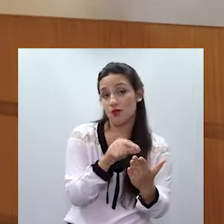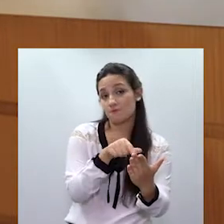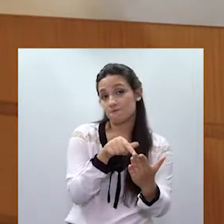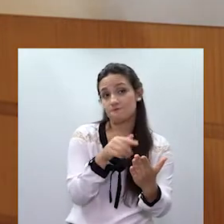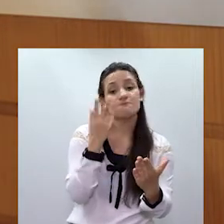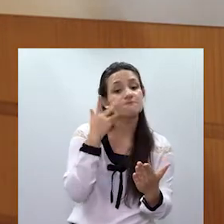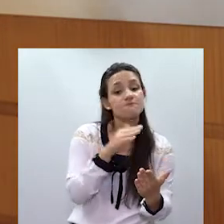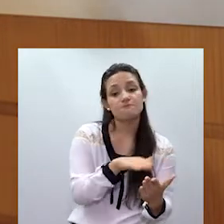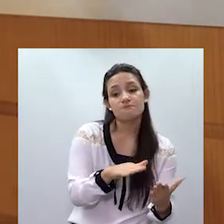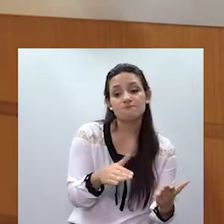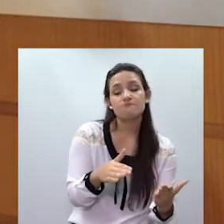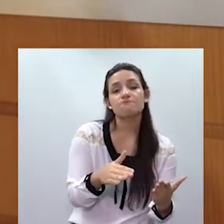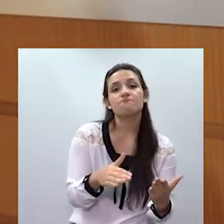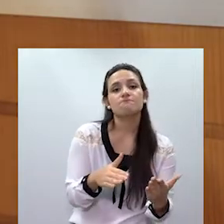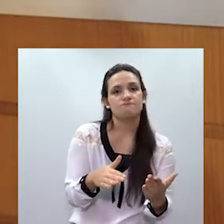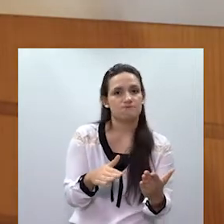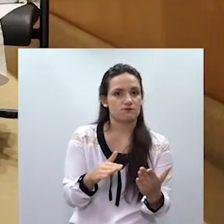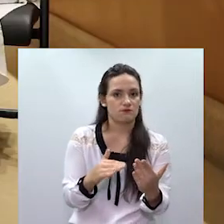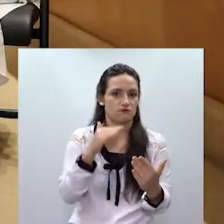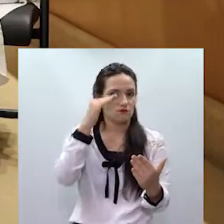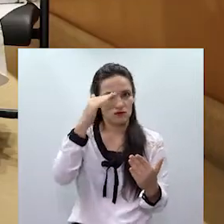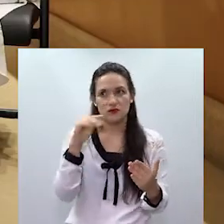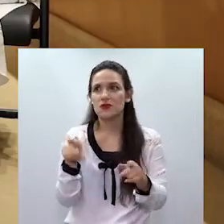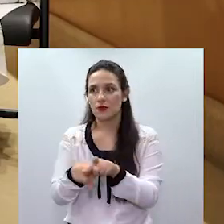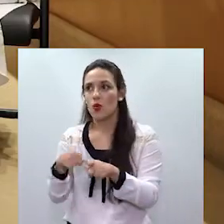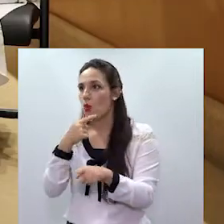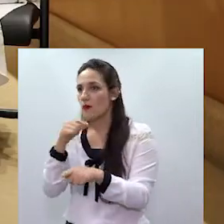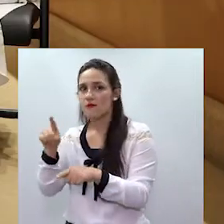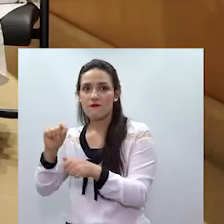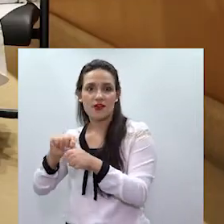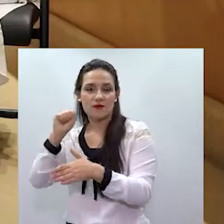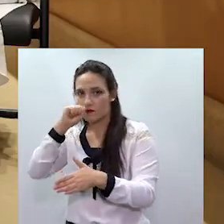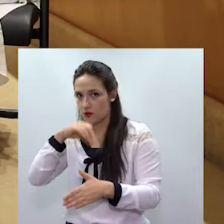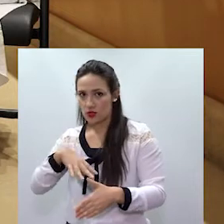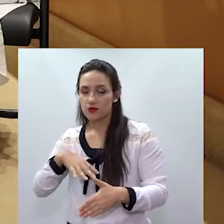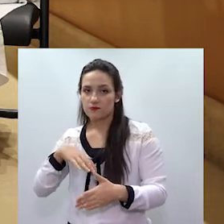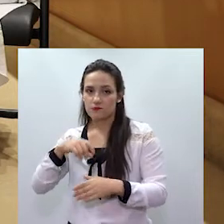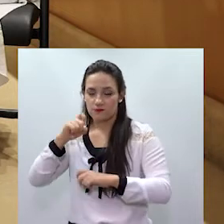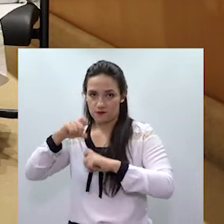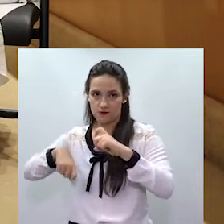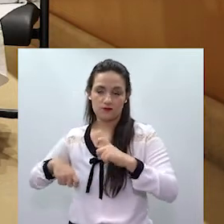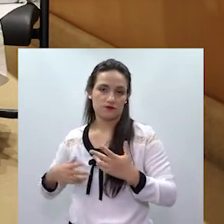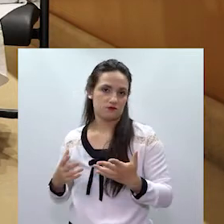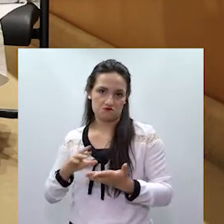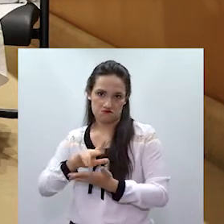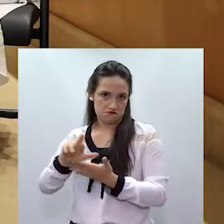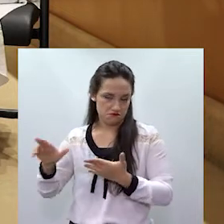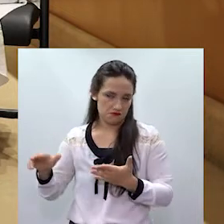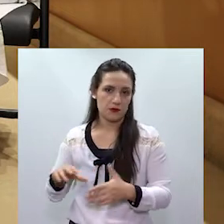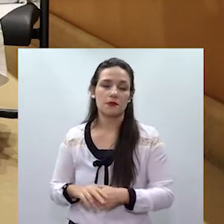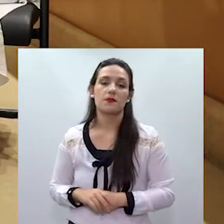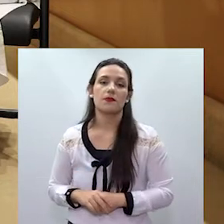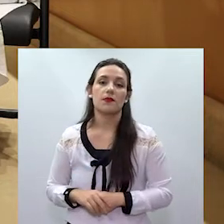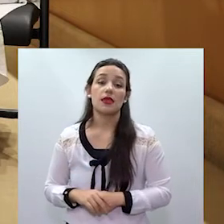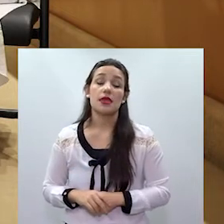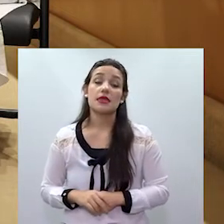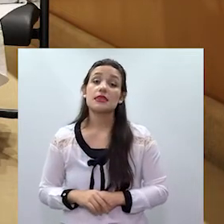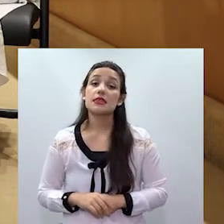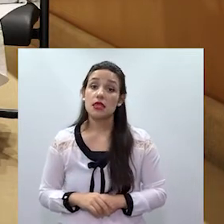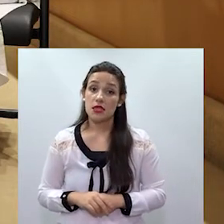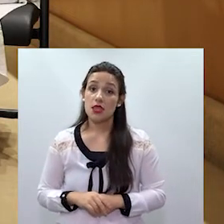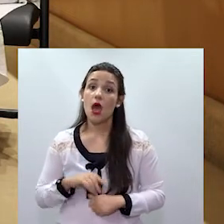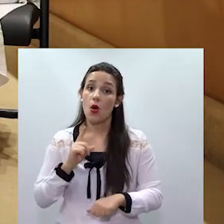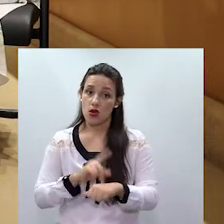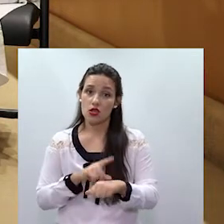os homens autores de violência. Especialmente em relação aos homens, a coordenadoria da mulher tem